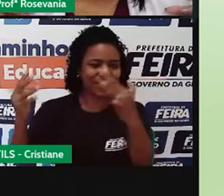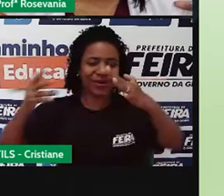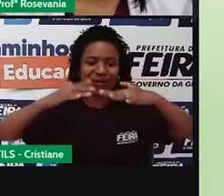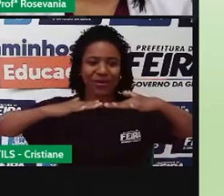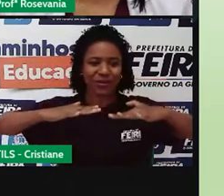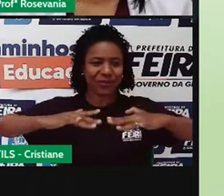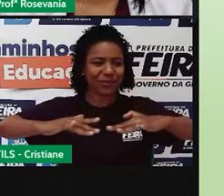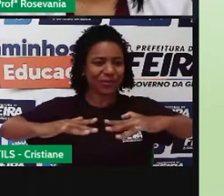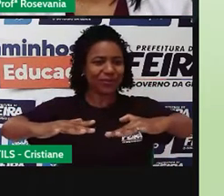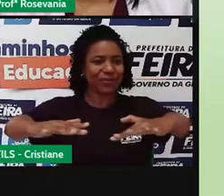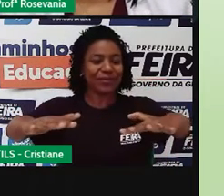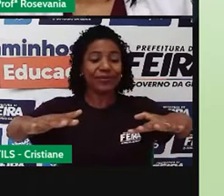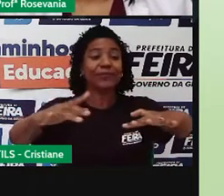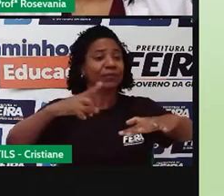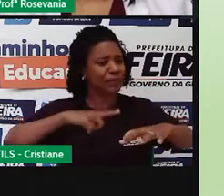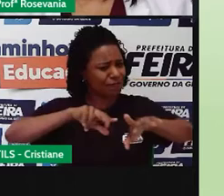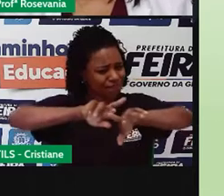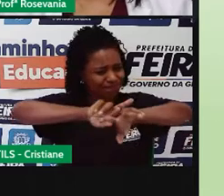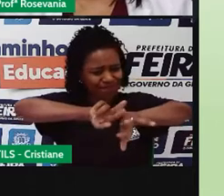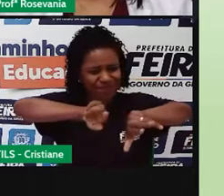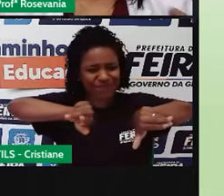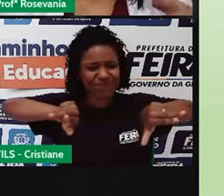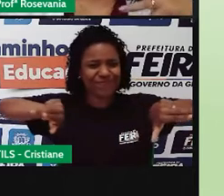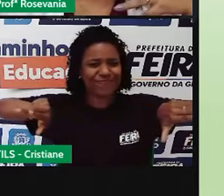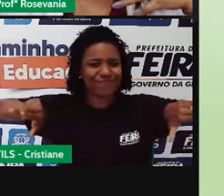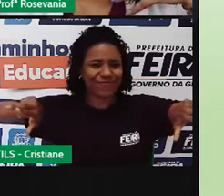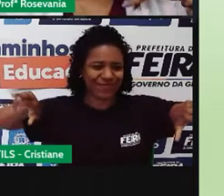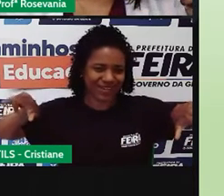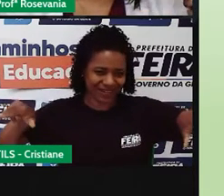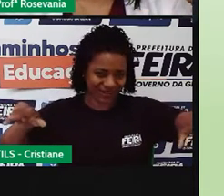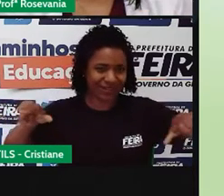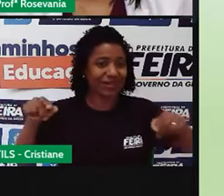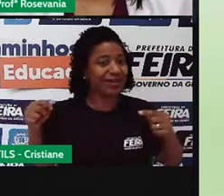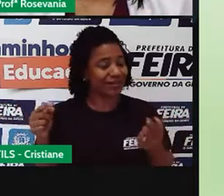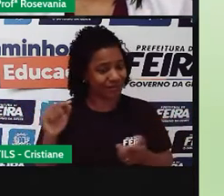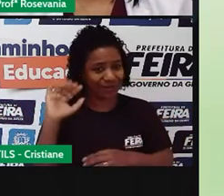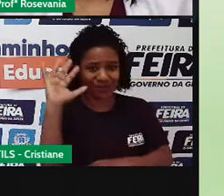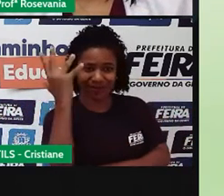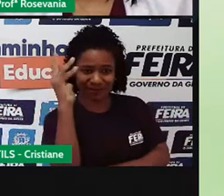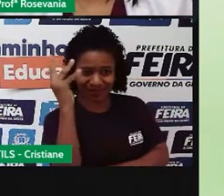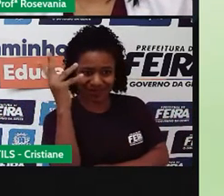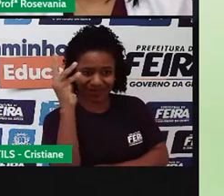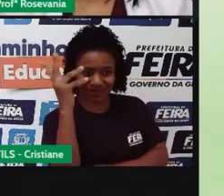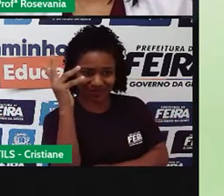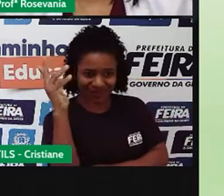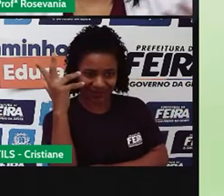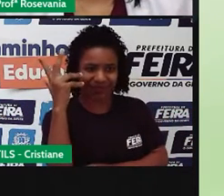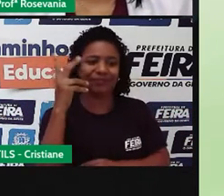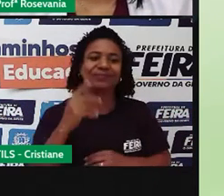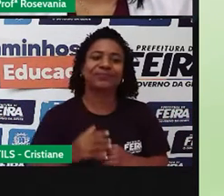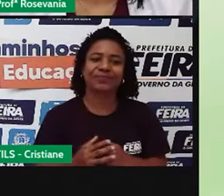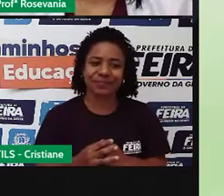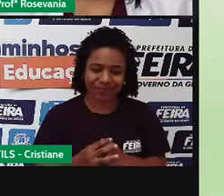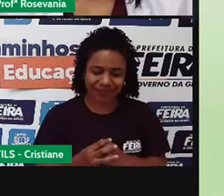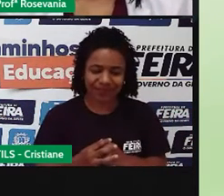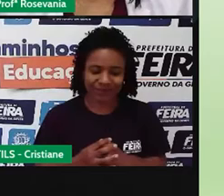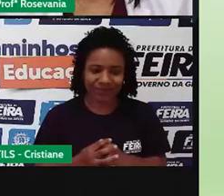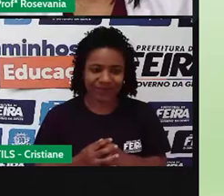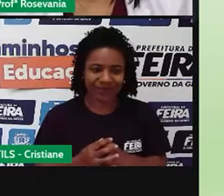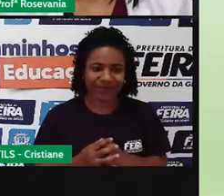uma diversidade tão grande, que ajuda, né, bora dizer assim, no processo